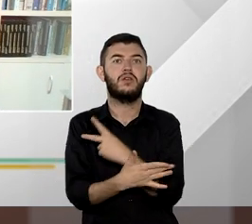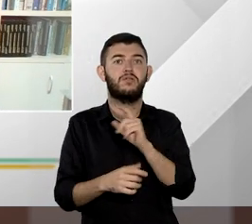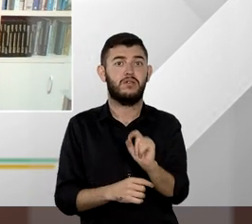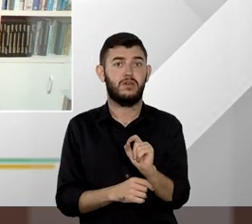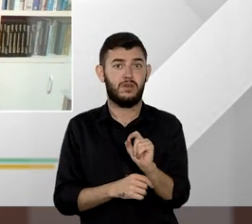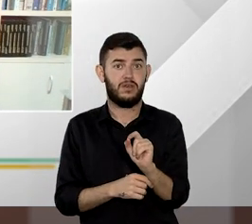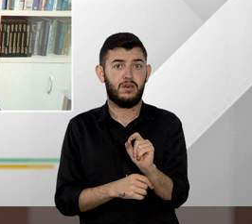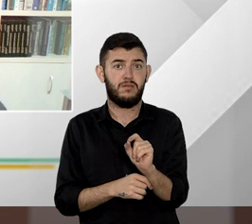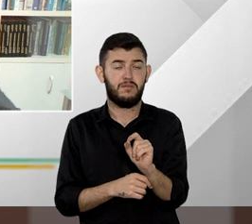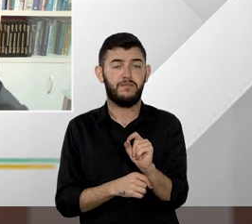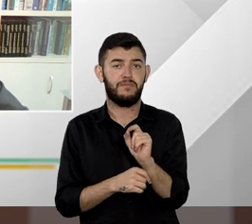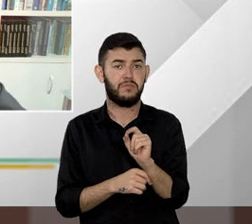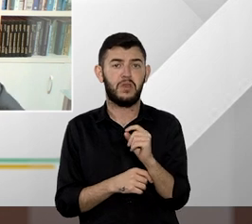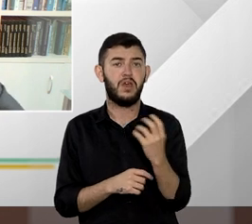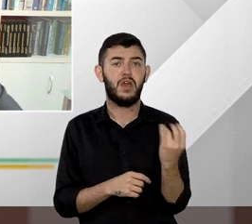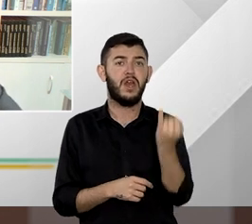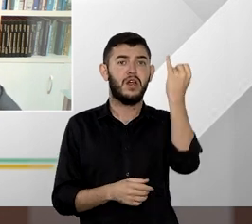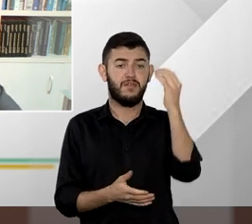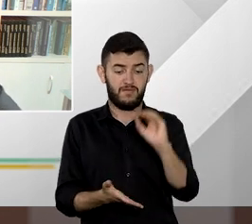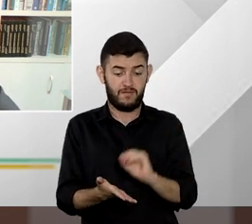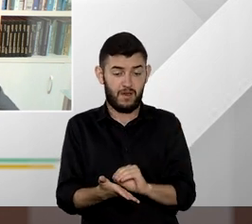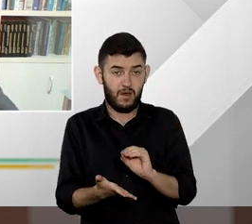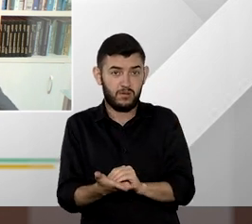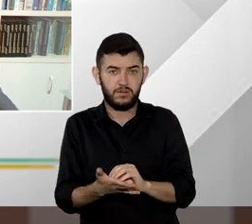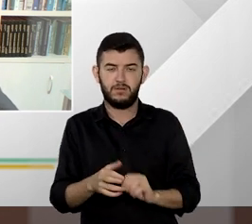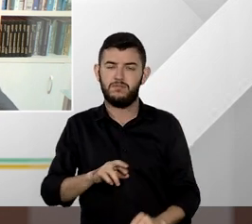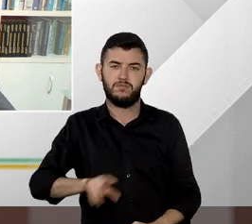concordo concordo plenamente Paulo é isso mesmo